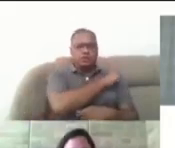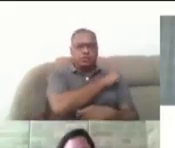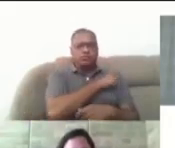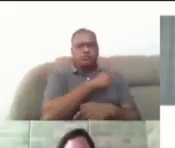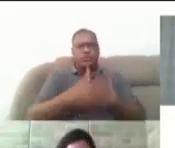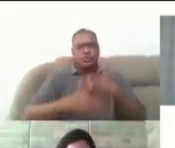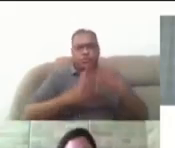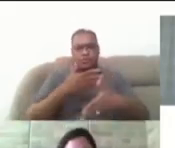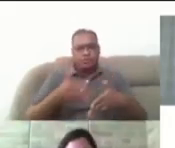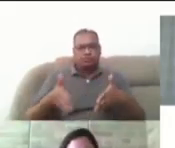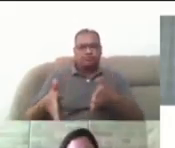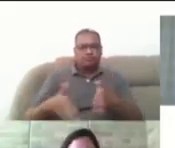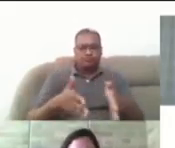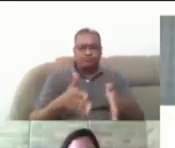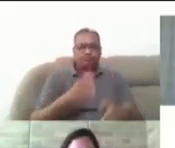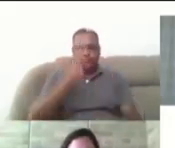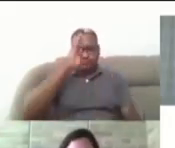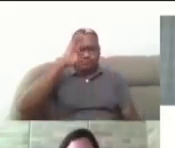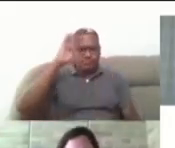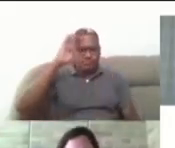dentro da UFBA.